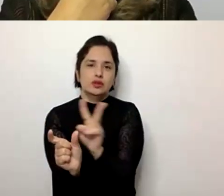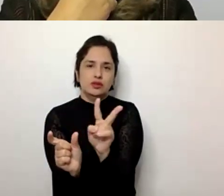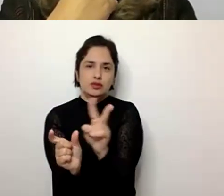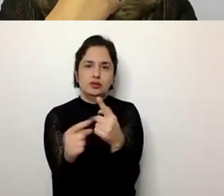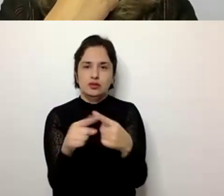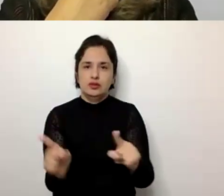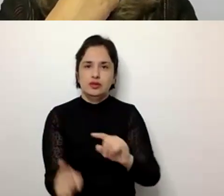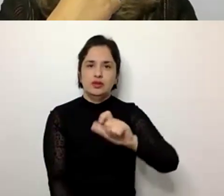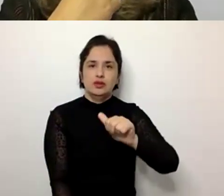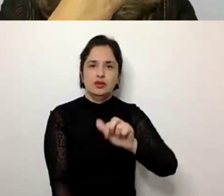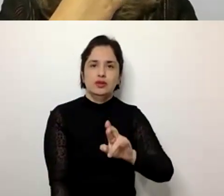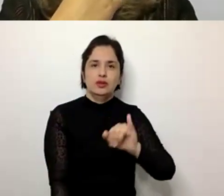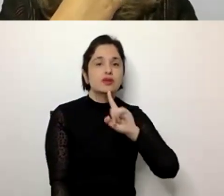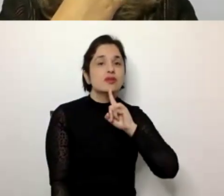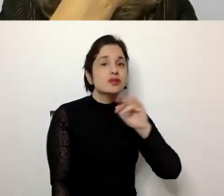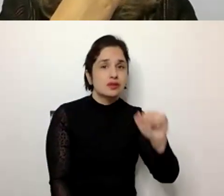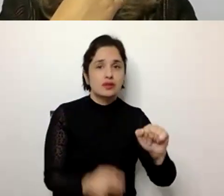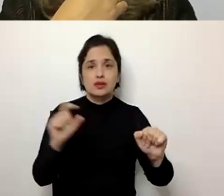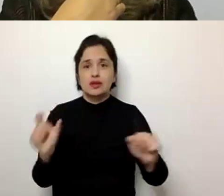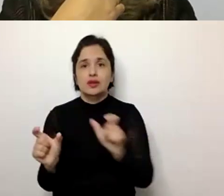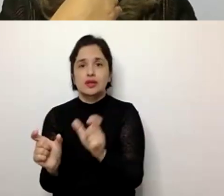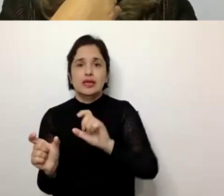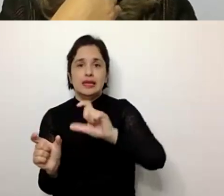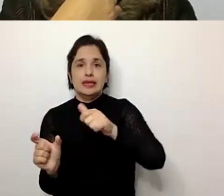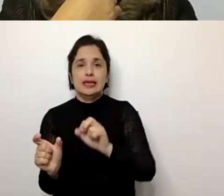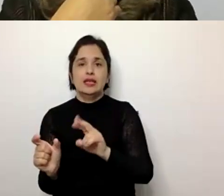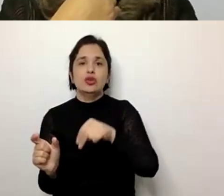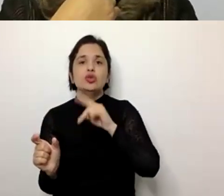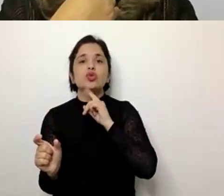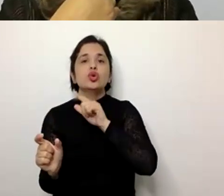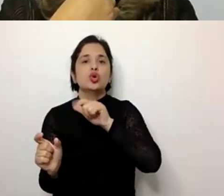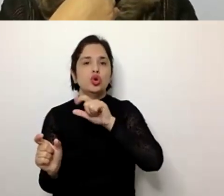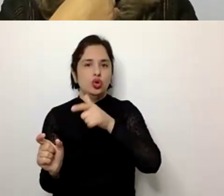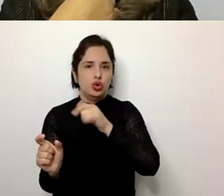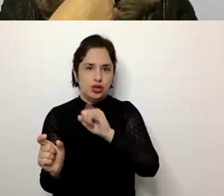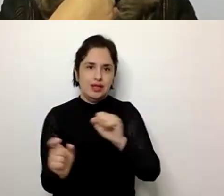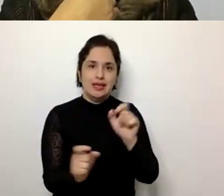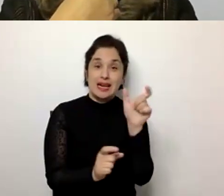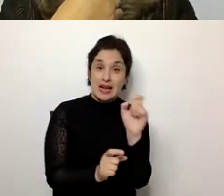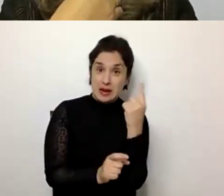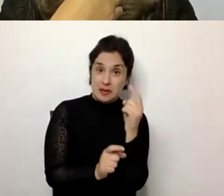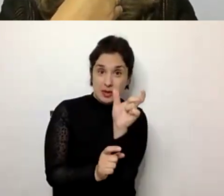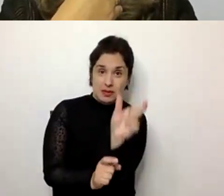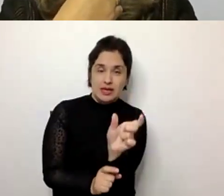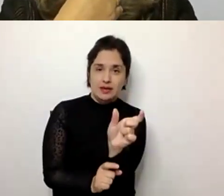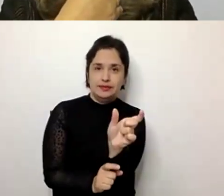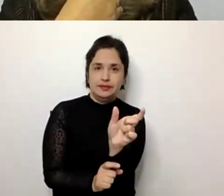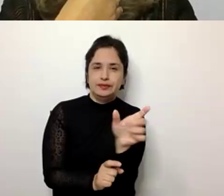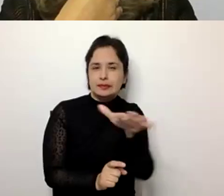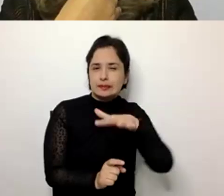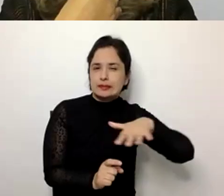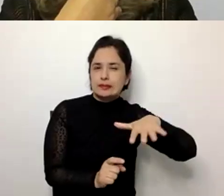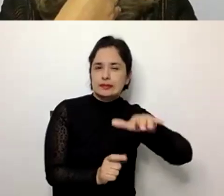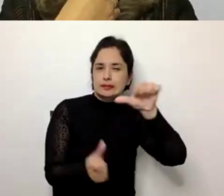diferentes, que são justamente a geriatria e a gerontologia. Entendendo justamente a geriatria como uma